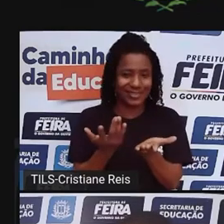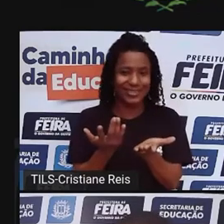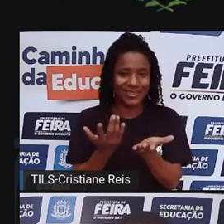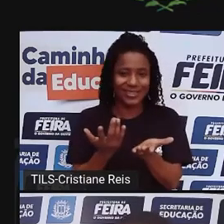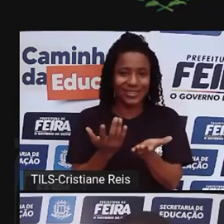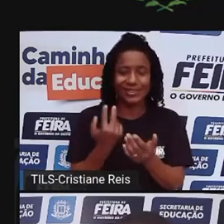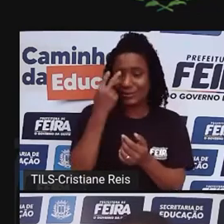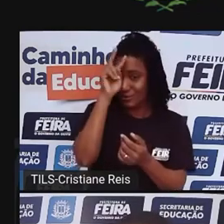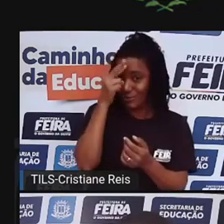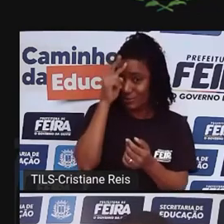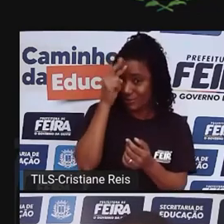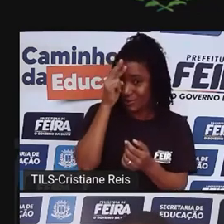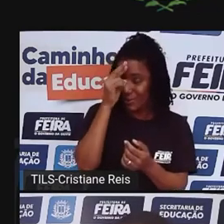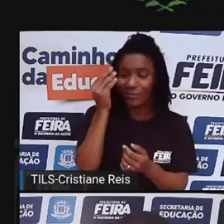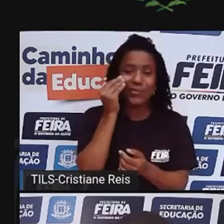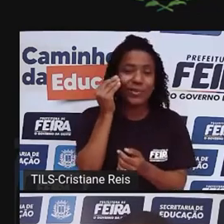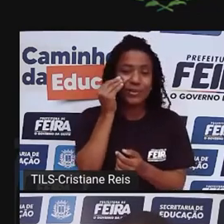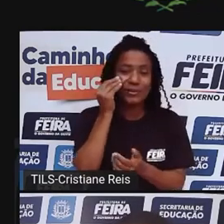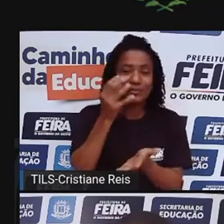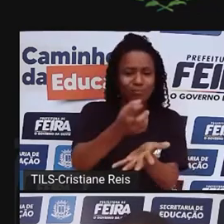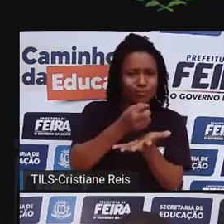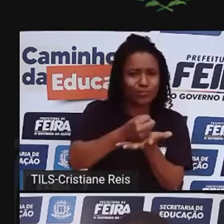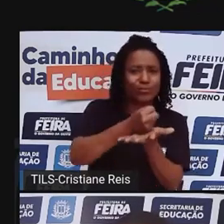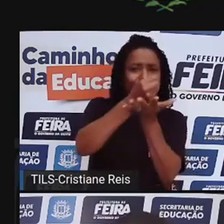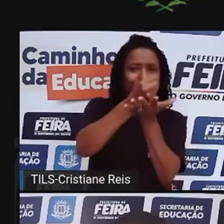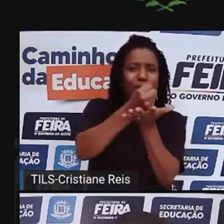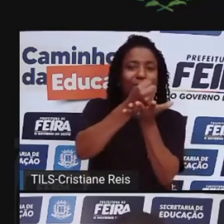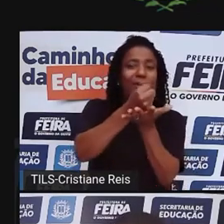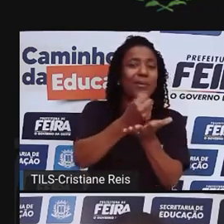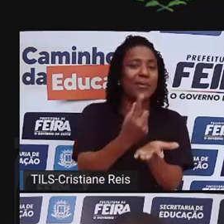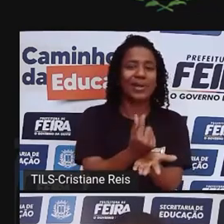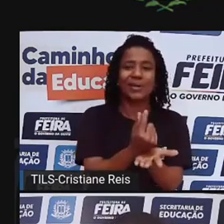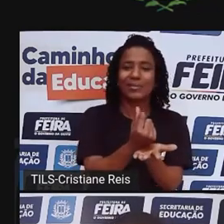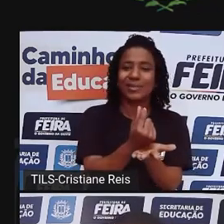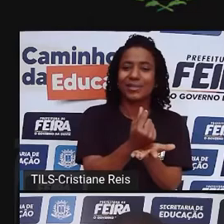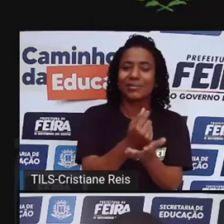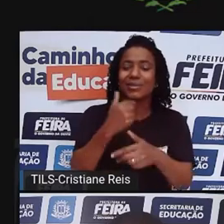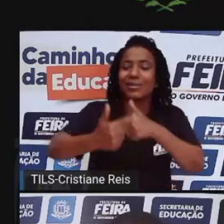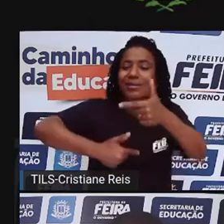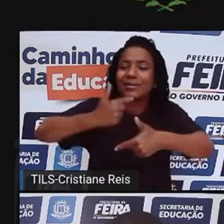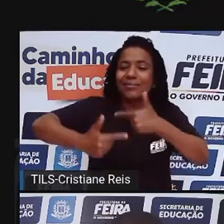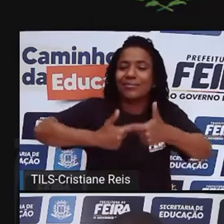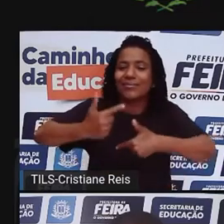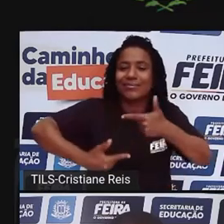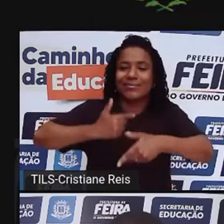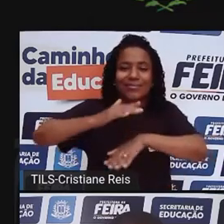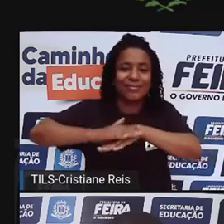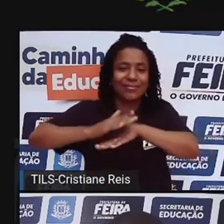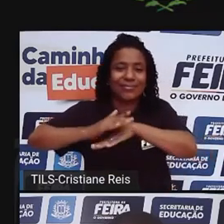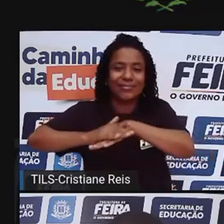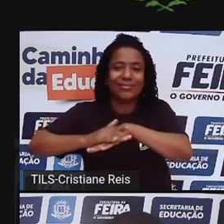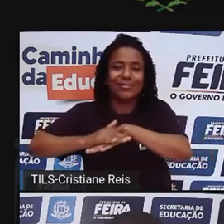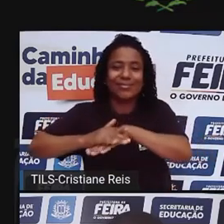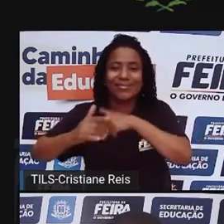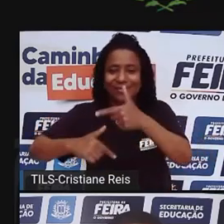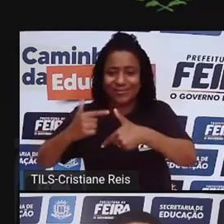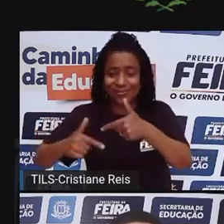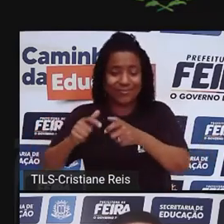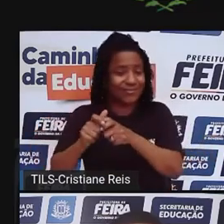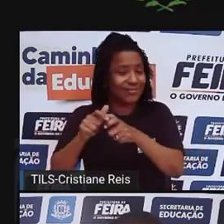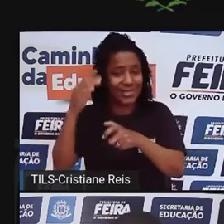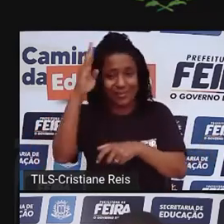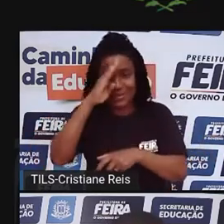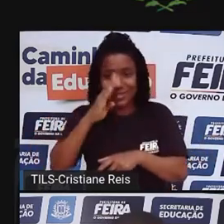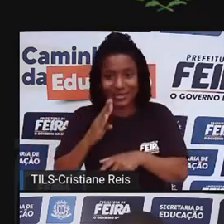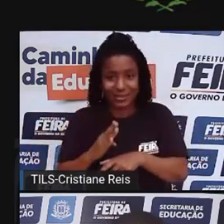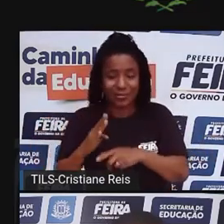sustenta o capitalismo ela é de trabalhadores e trabalhadores brasileiros em sua maioria são pretos e moradores